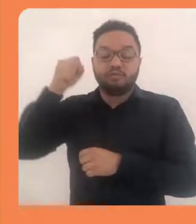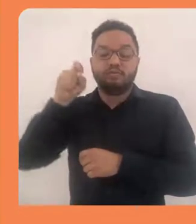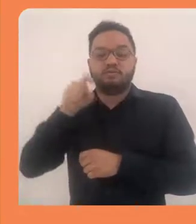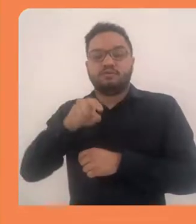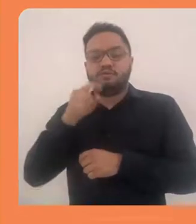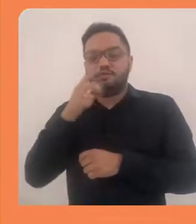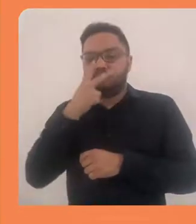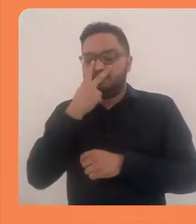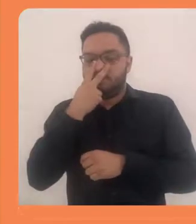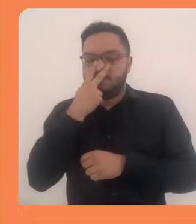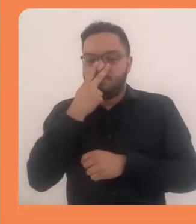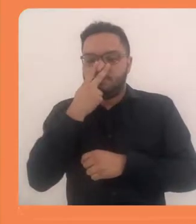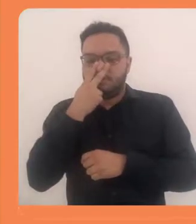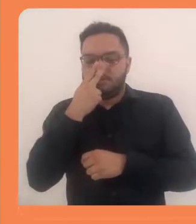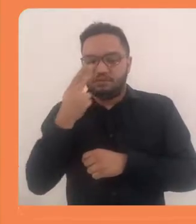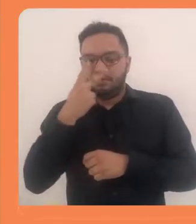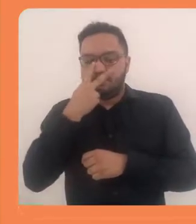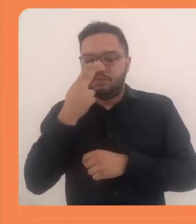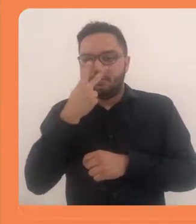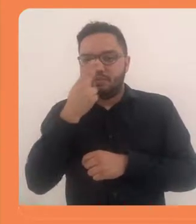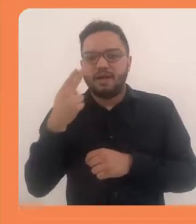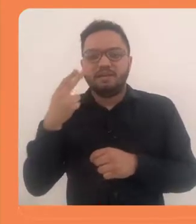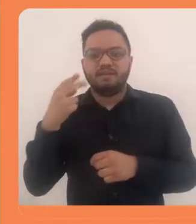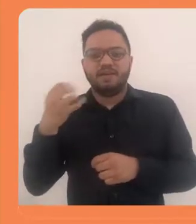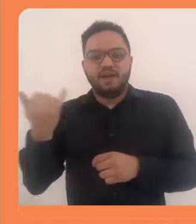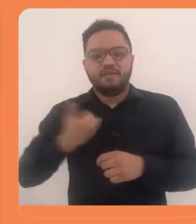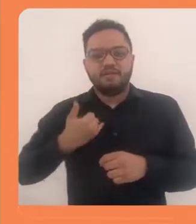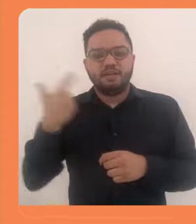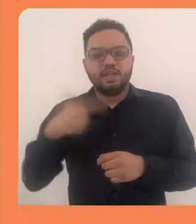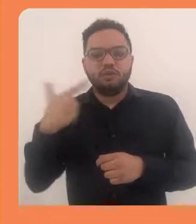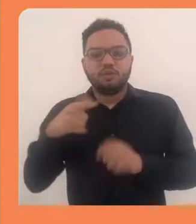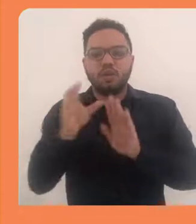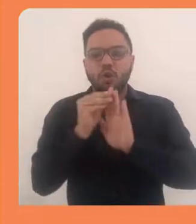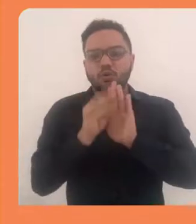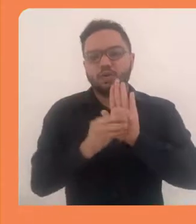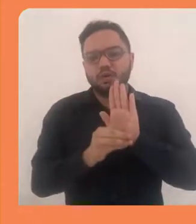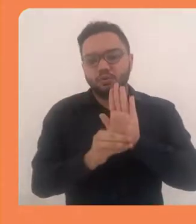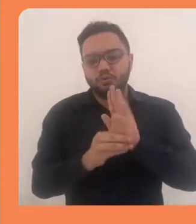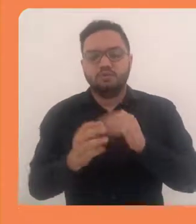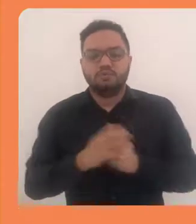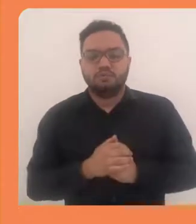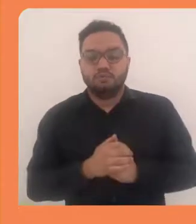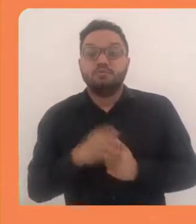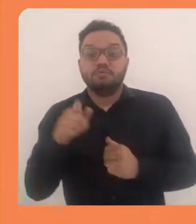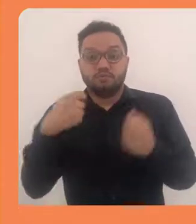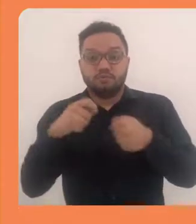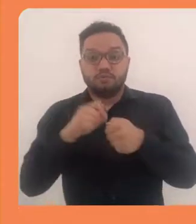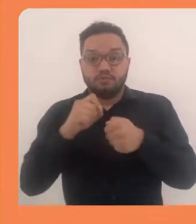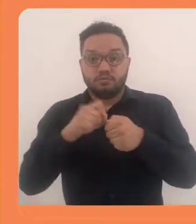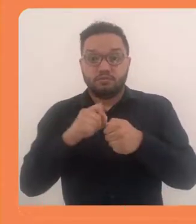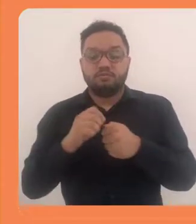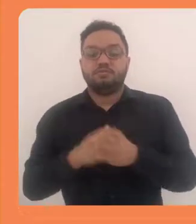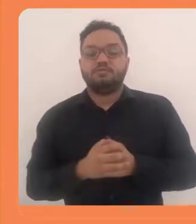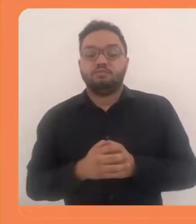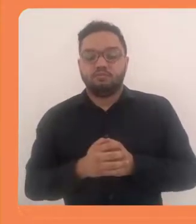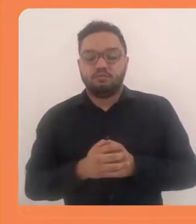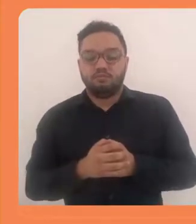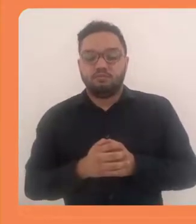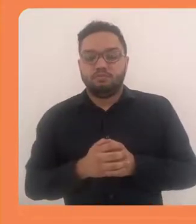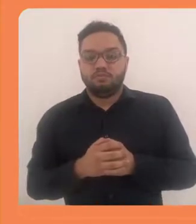um conteúdo, quando clicamos em salvar, ele reclama de que não existe conteúdo aqui, ó.